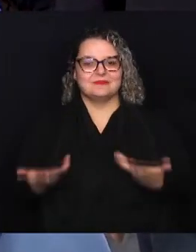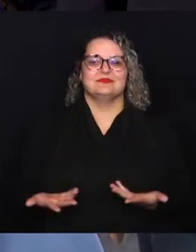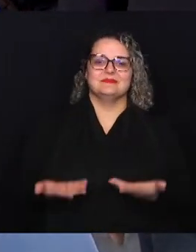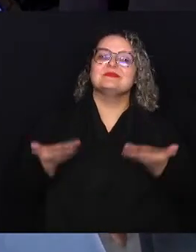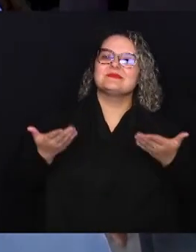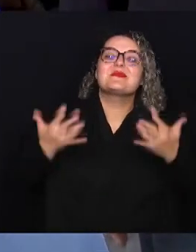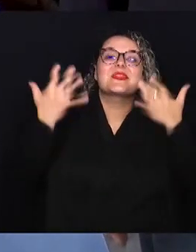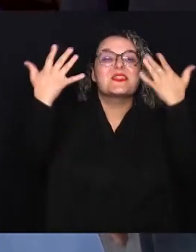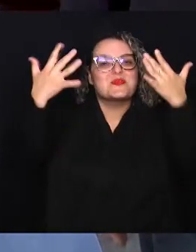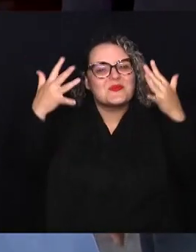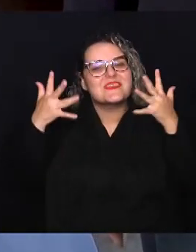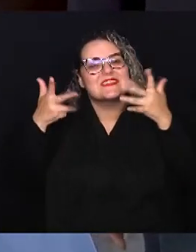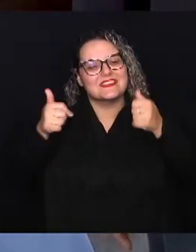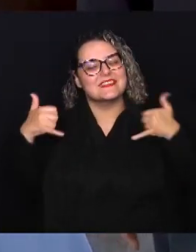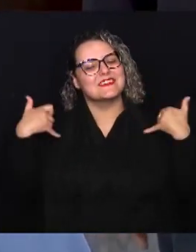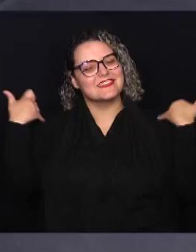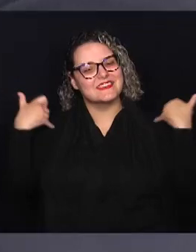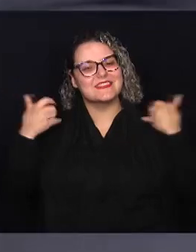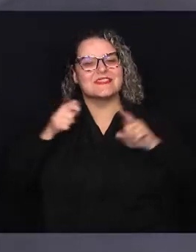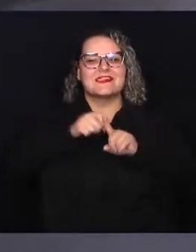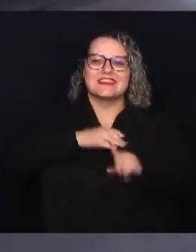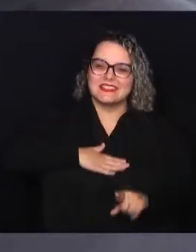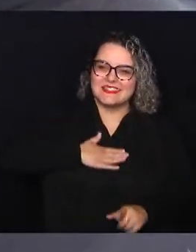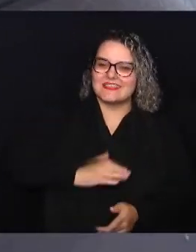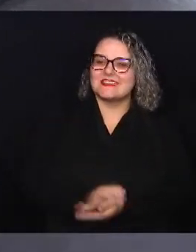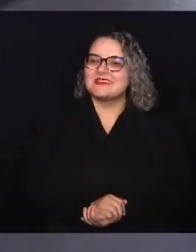Então parabéns a todos os aniversariantes de agosto